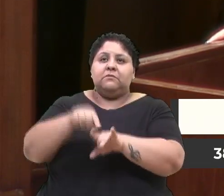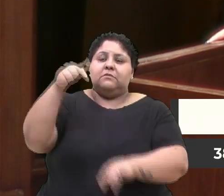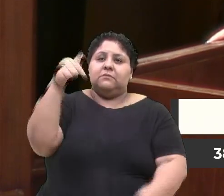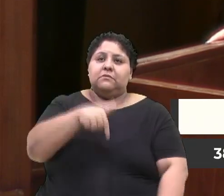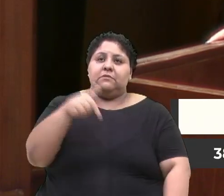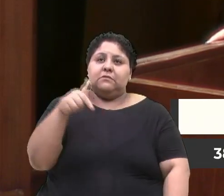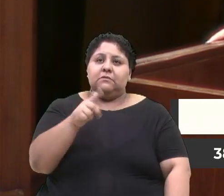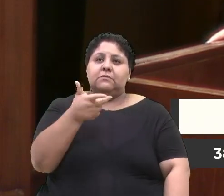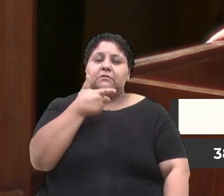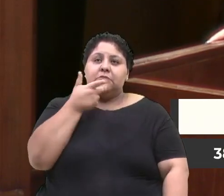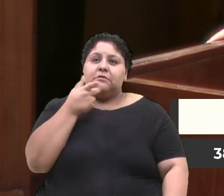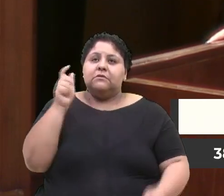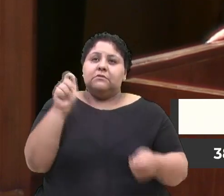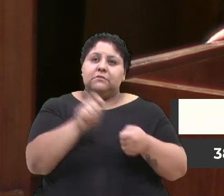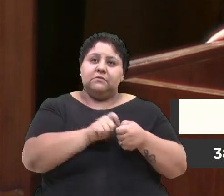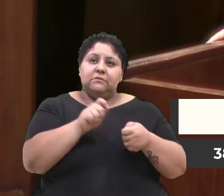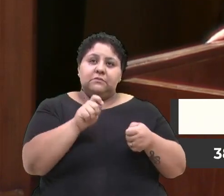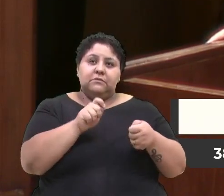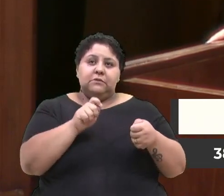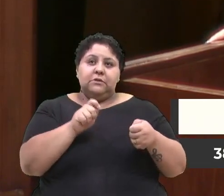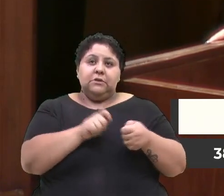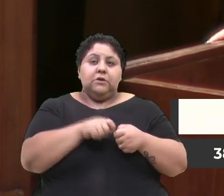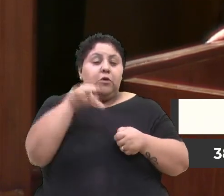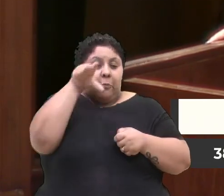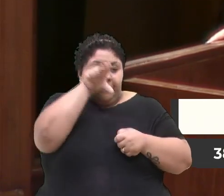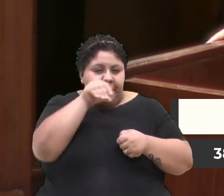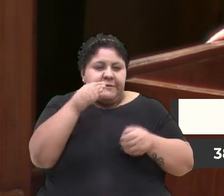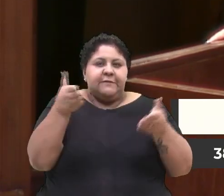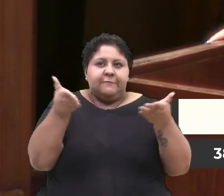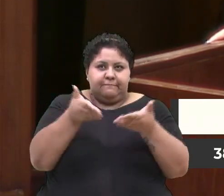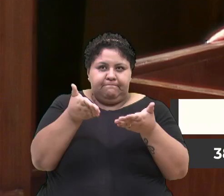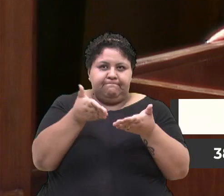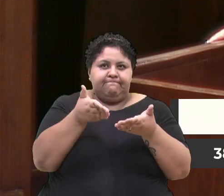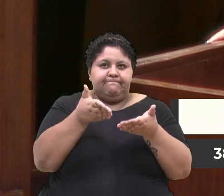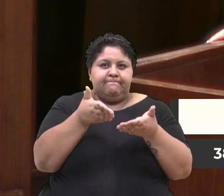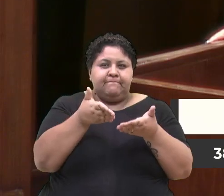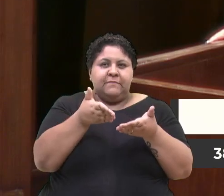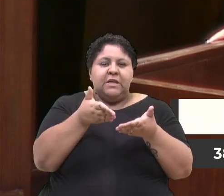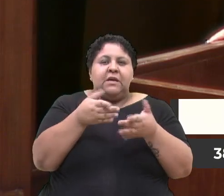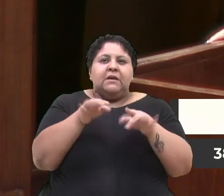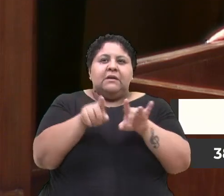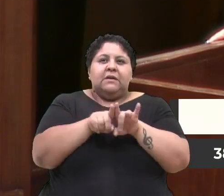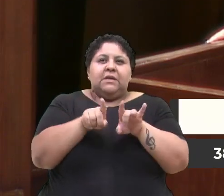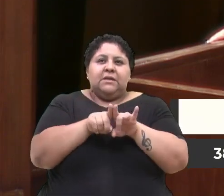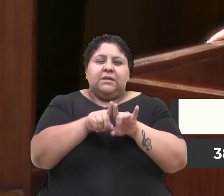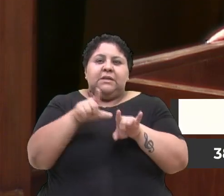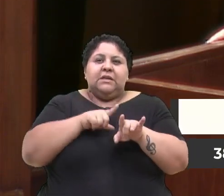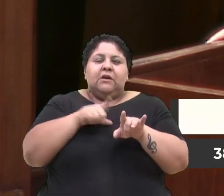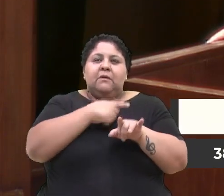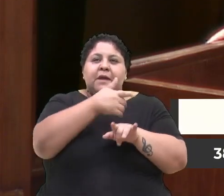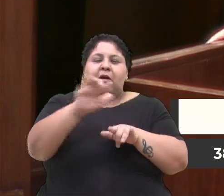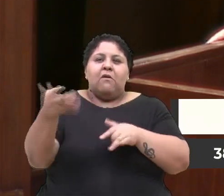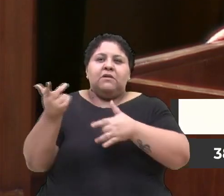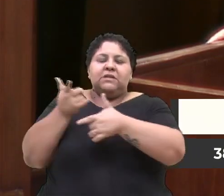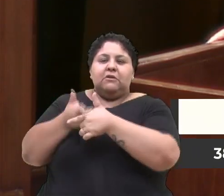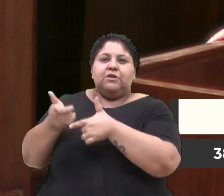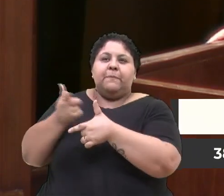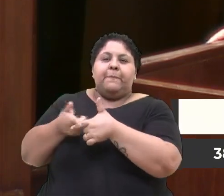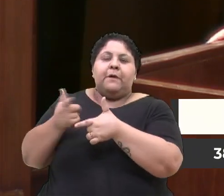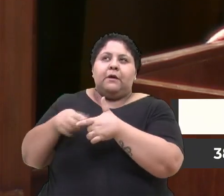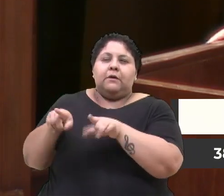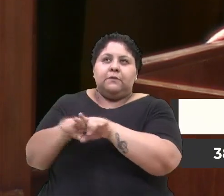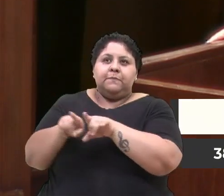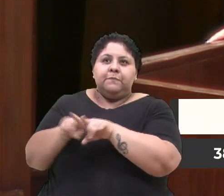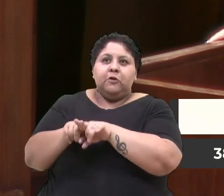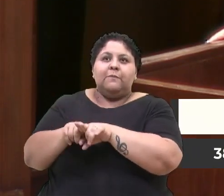fazer uma ressalva, em que, pese alguns outros problemas, a secretária Sandra Negrini